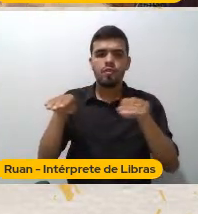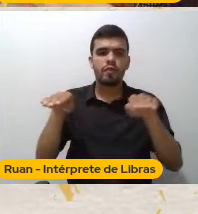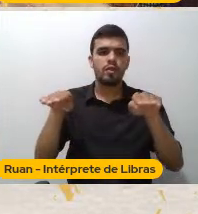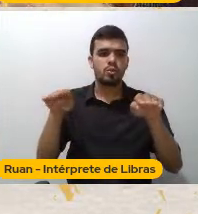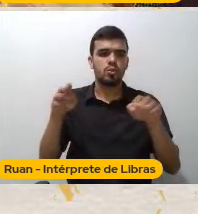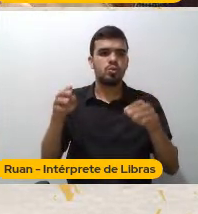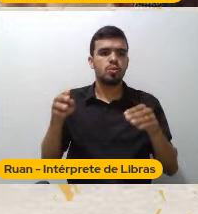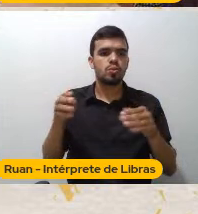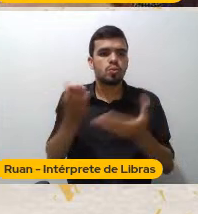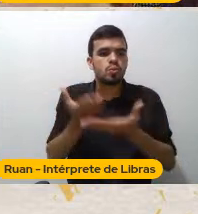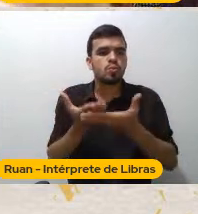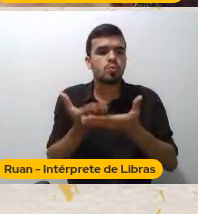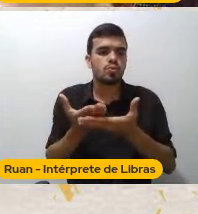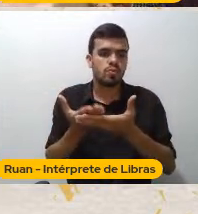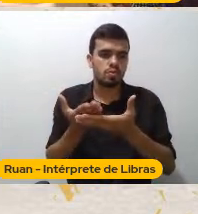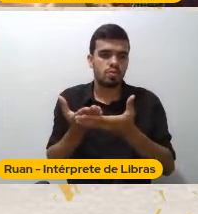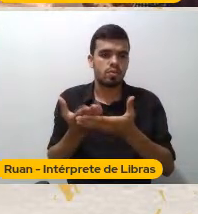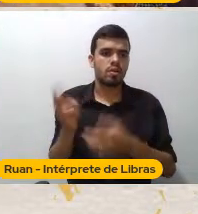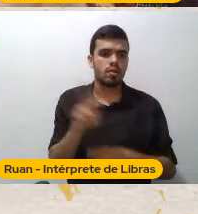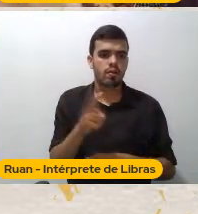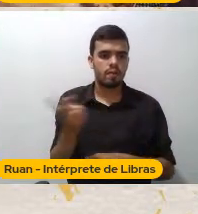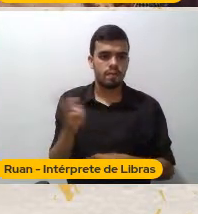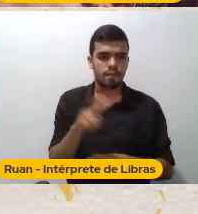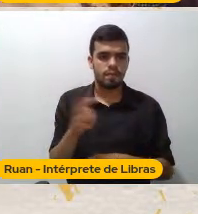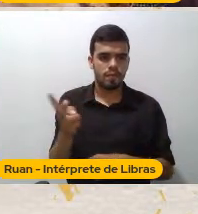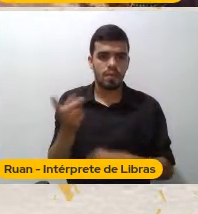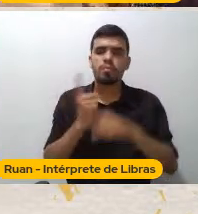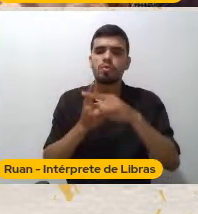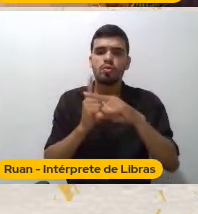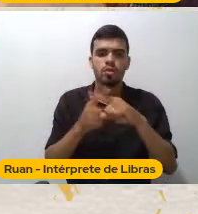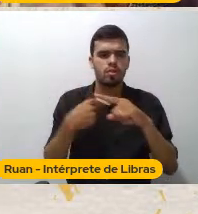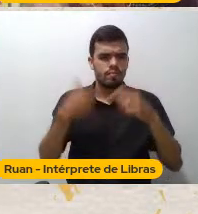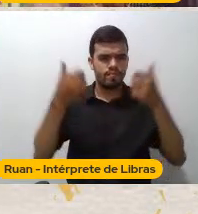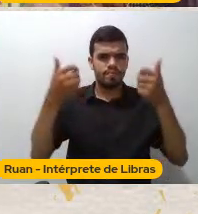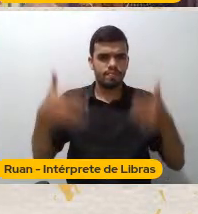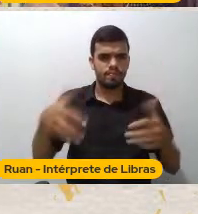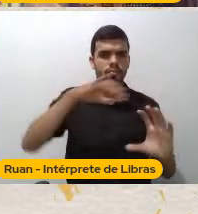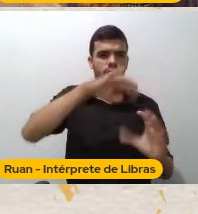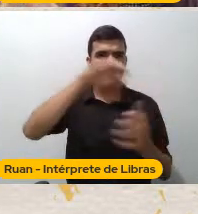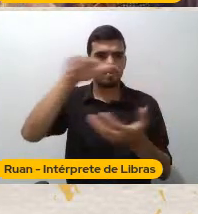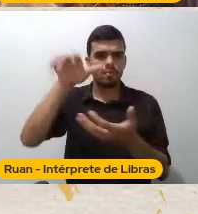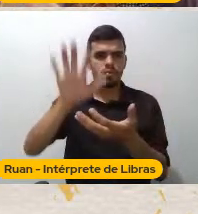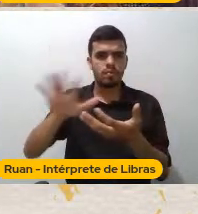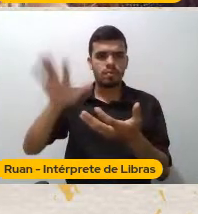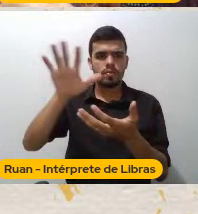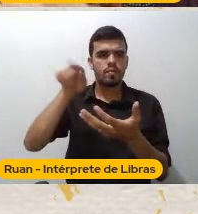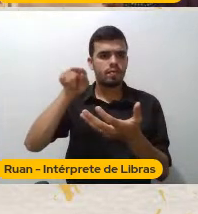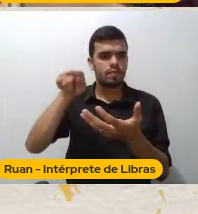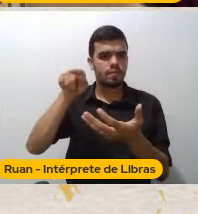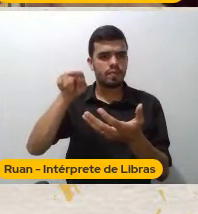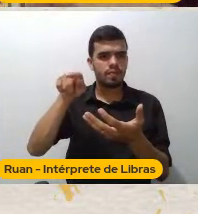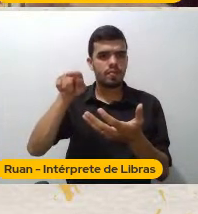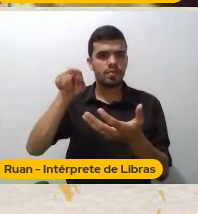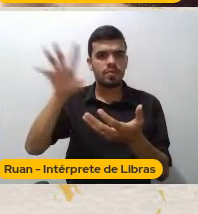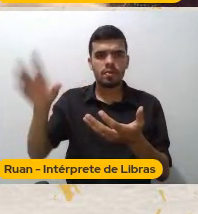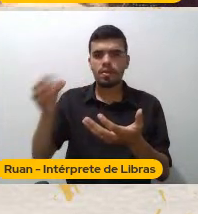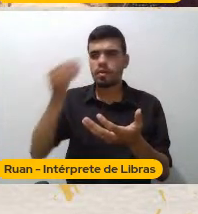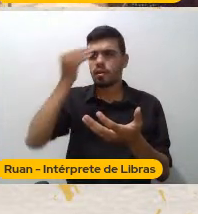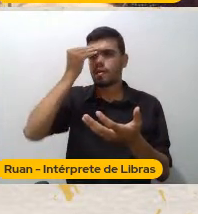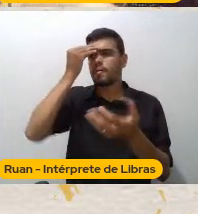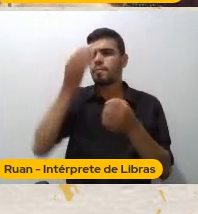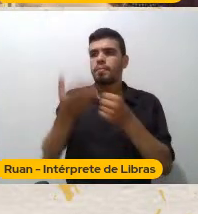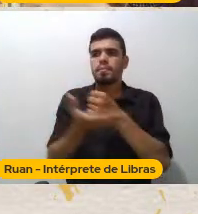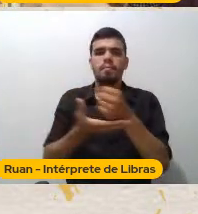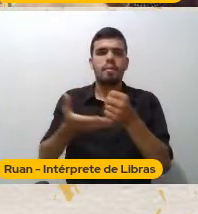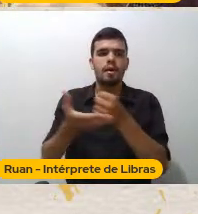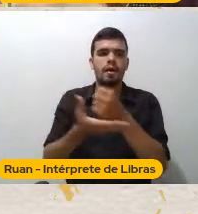imagem Que serviu Para conformar Para dar uma ordem Epistêmica Na história Para dar uma ordem